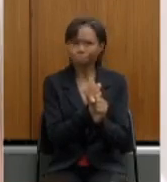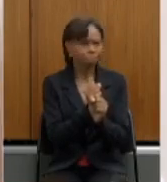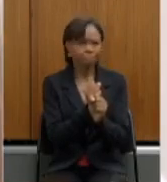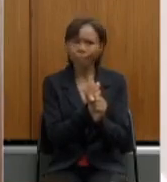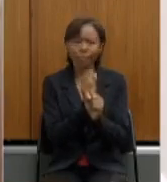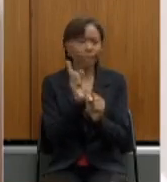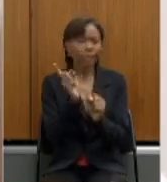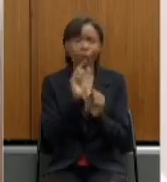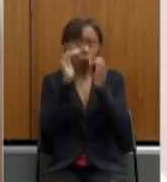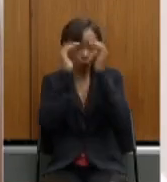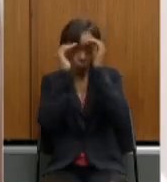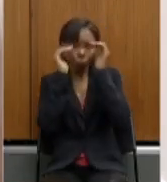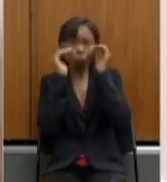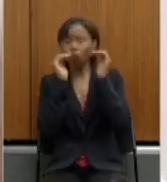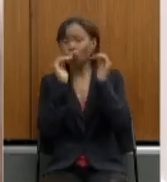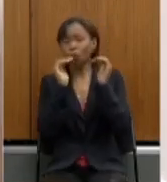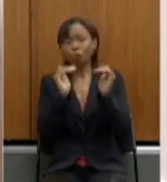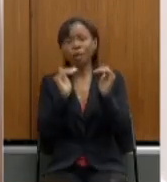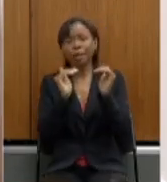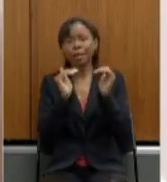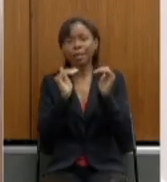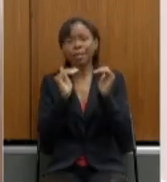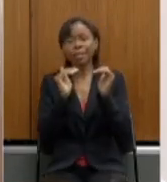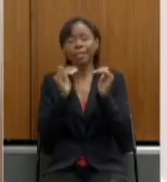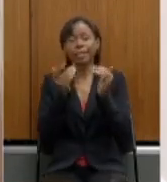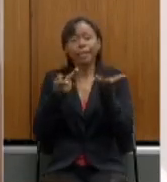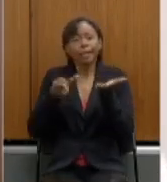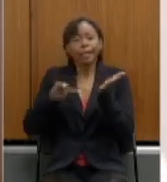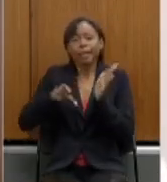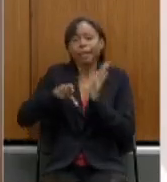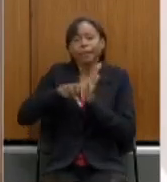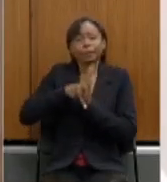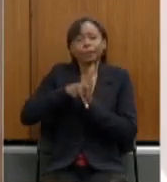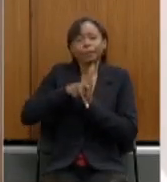das assembleias